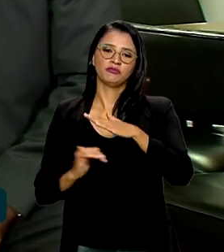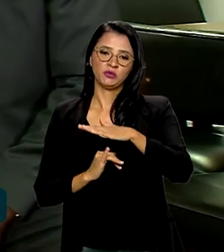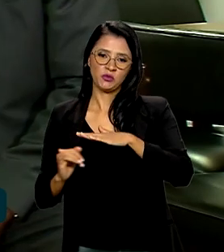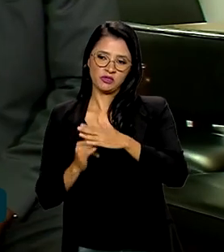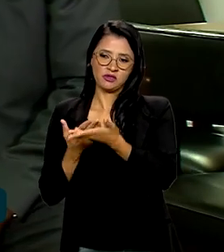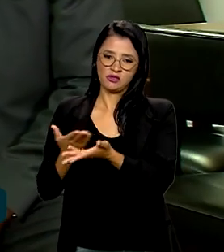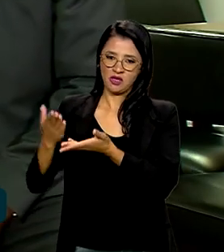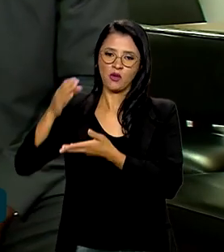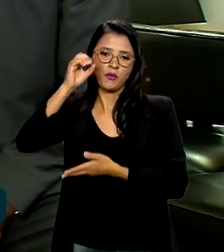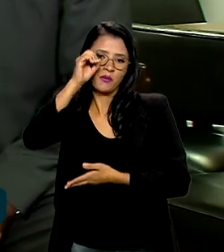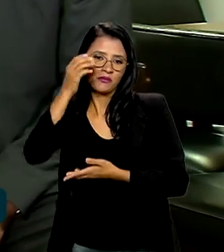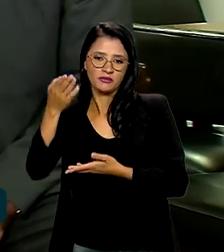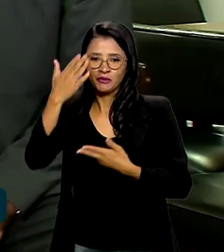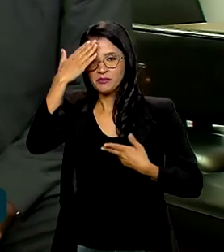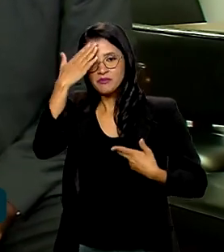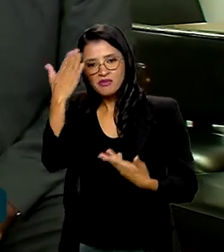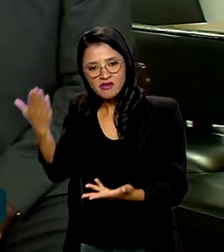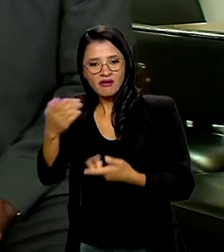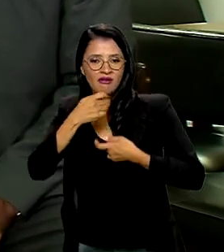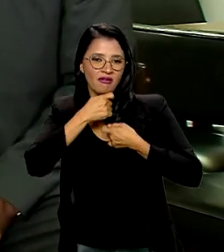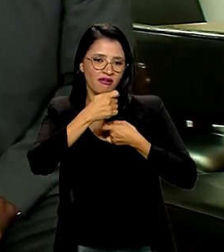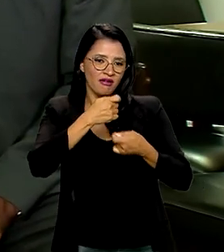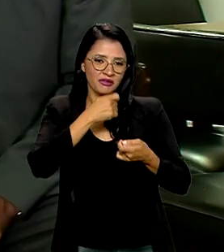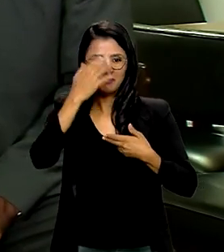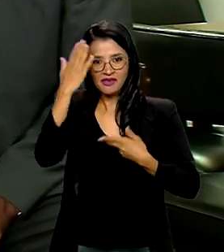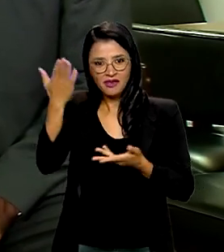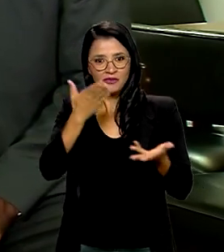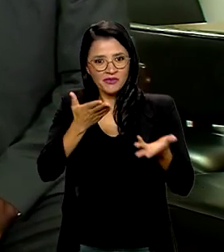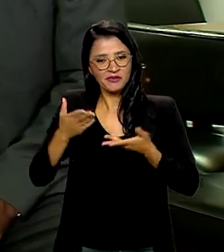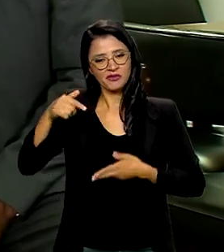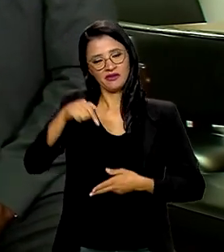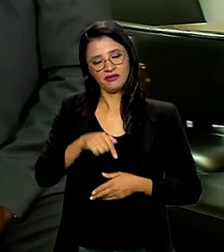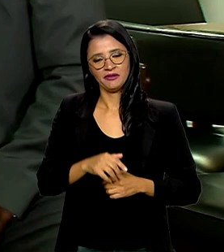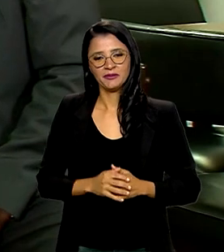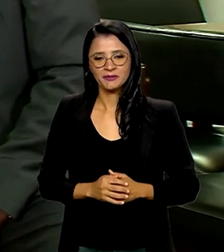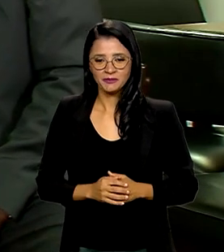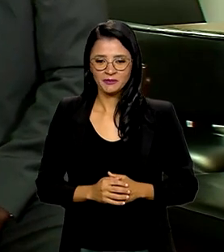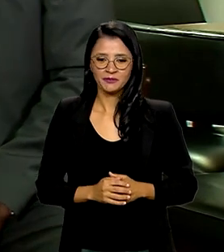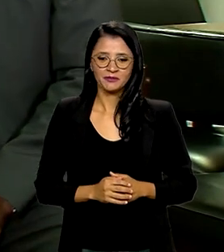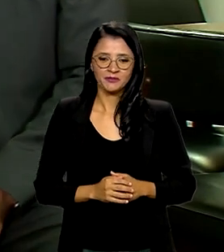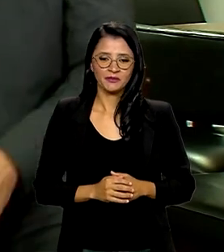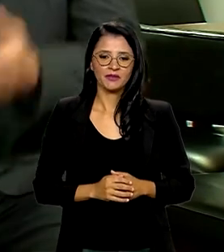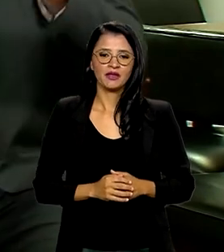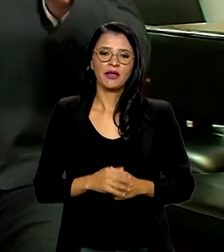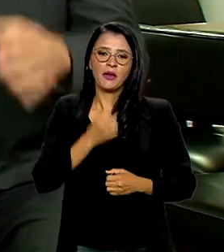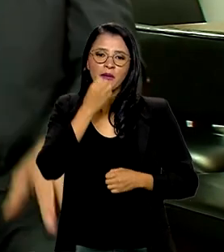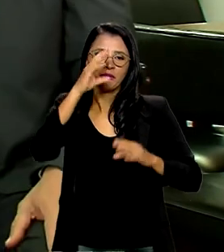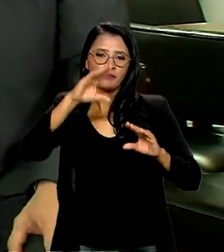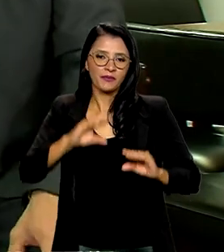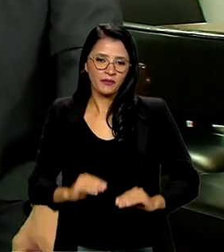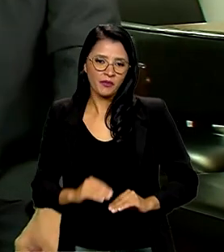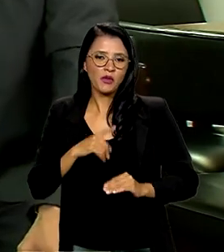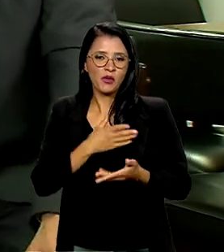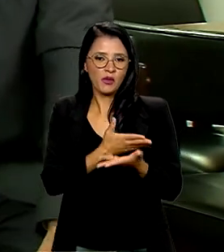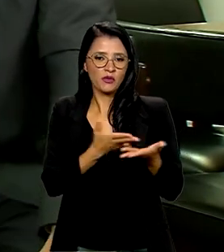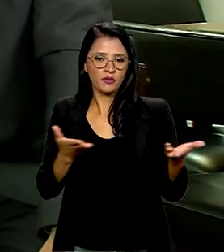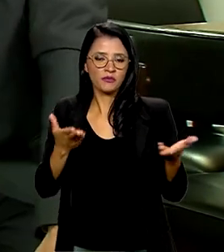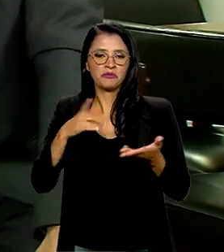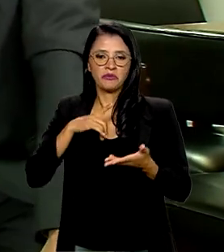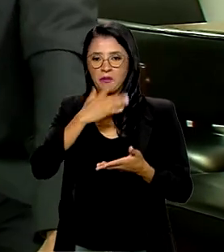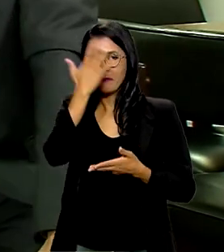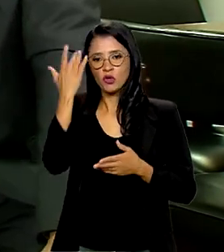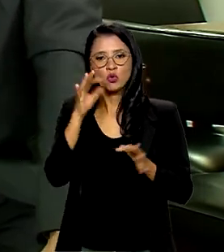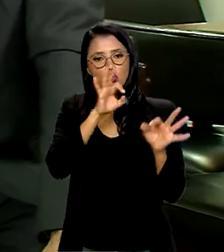Alexandre Padilha. Muito obrigado pela entrevista, obrigado por receber a gente aqui, ministro. Boa noite, Pablo. Boa noite a todos que nos acompanham aí pela